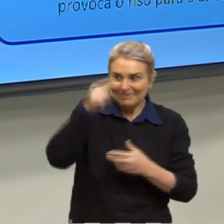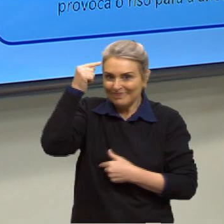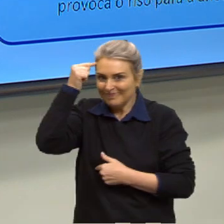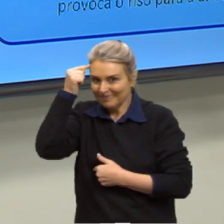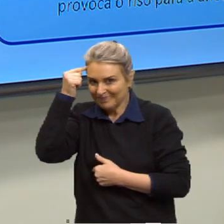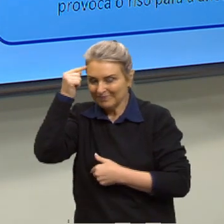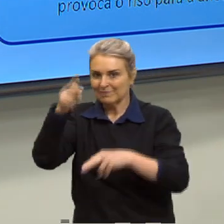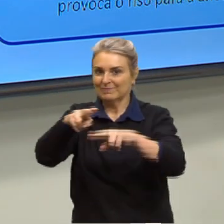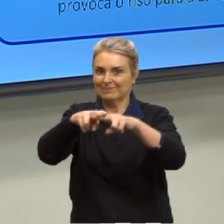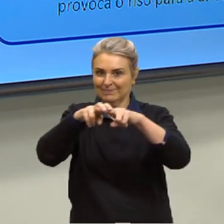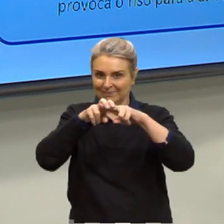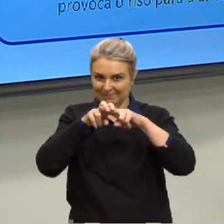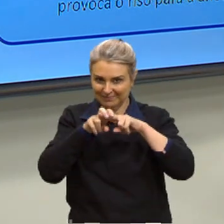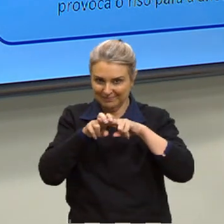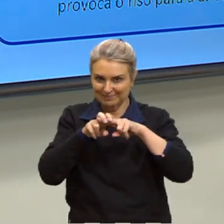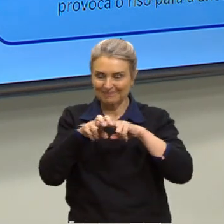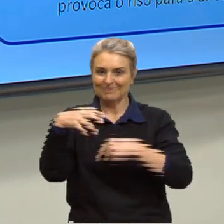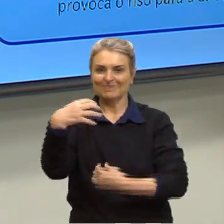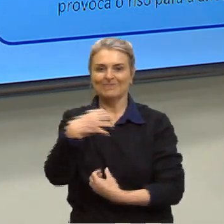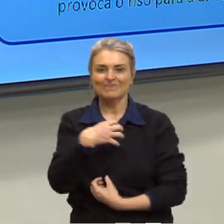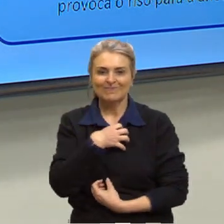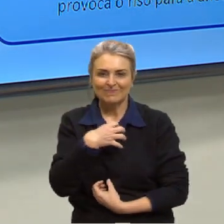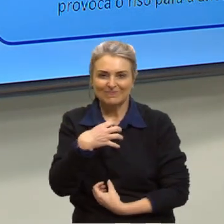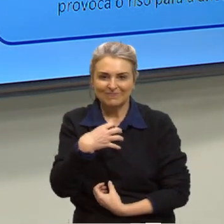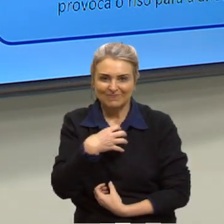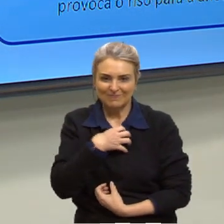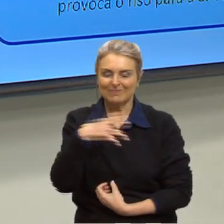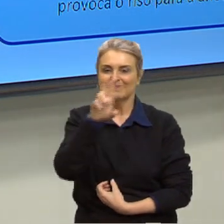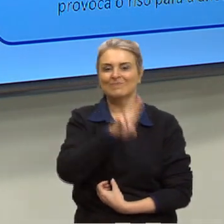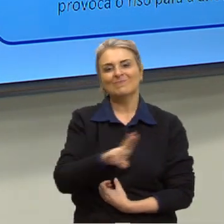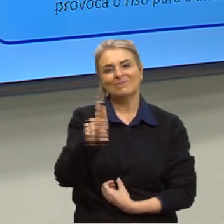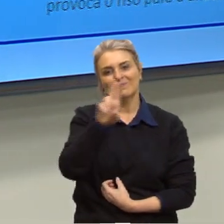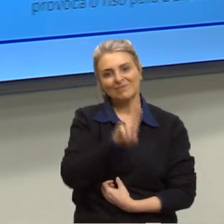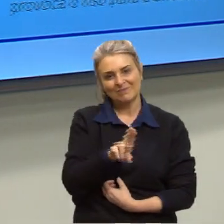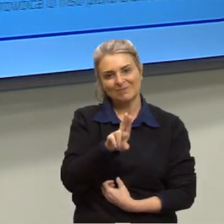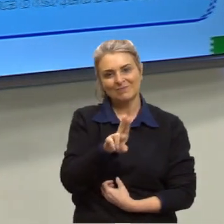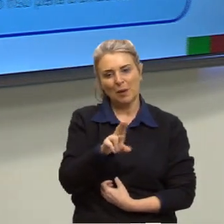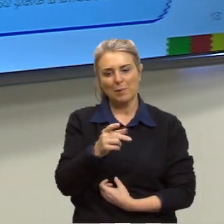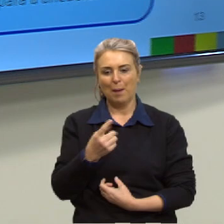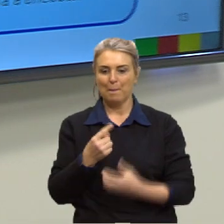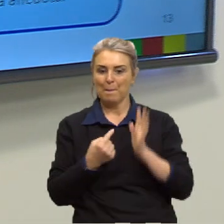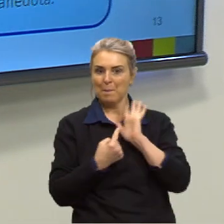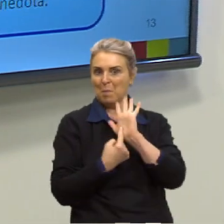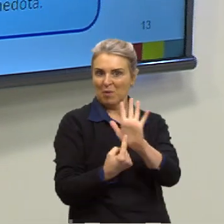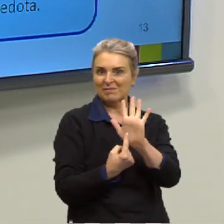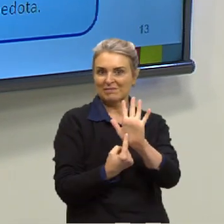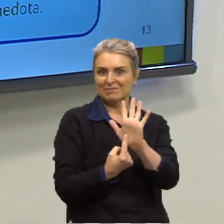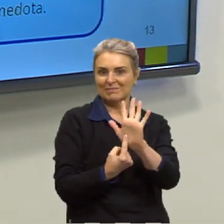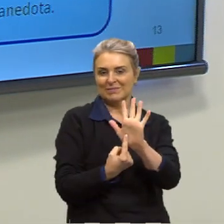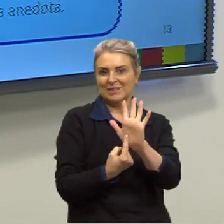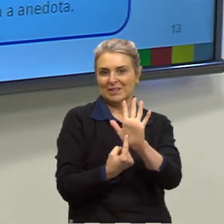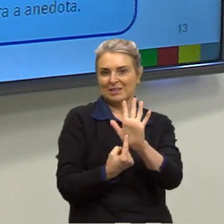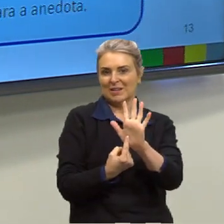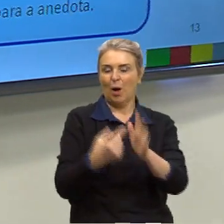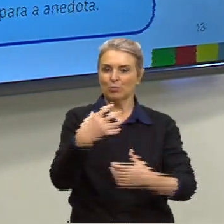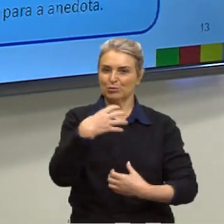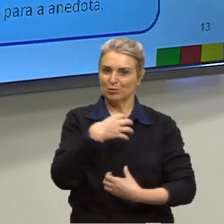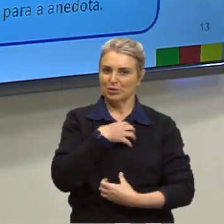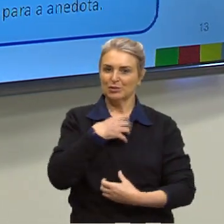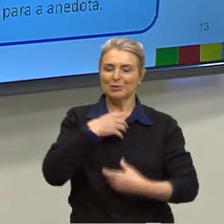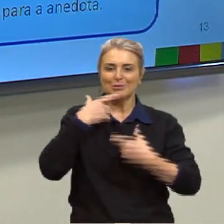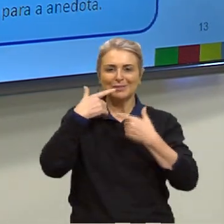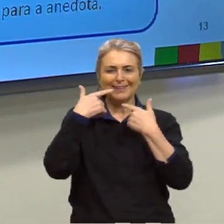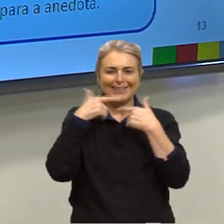e por isso ela é o sentido, o recurso que se usa para expressar então esse sentido de